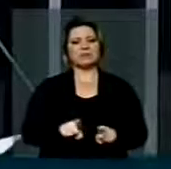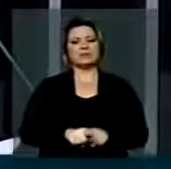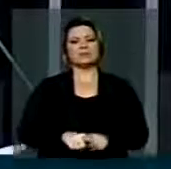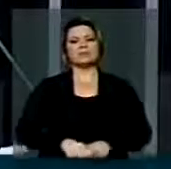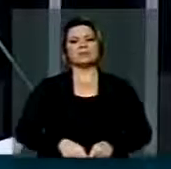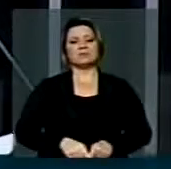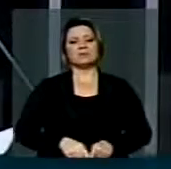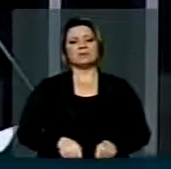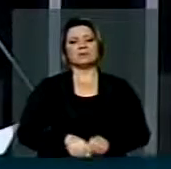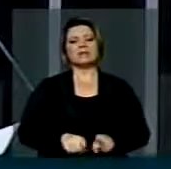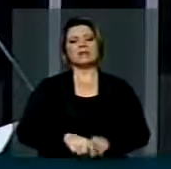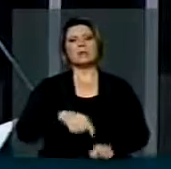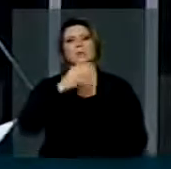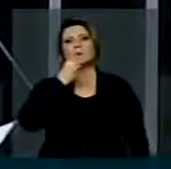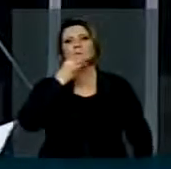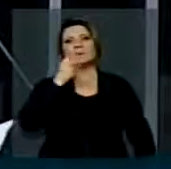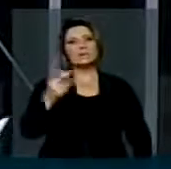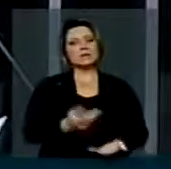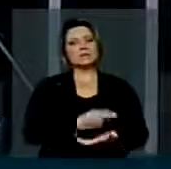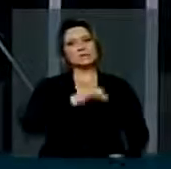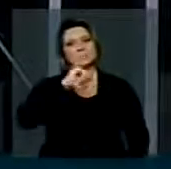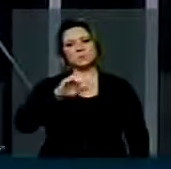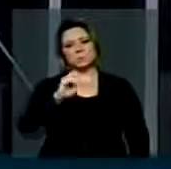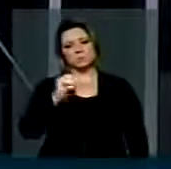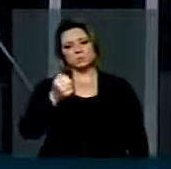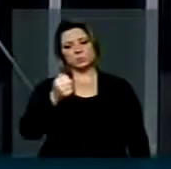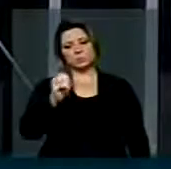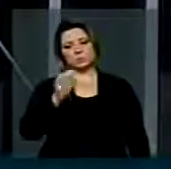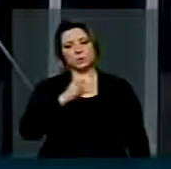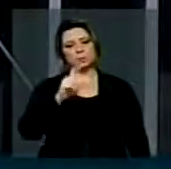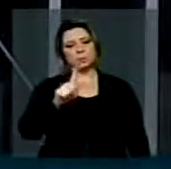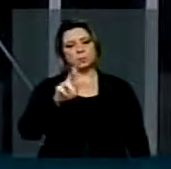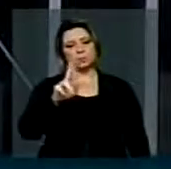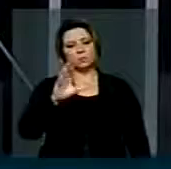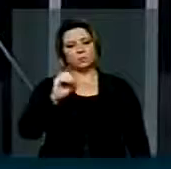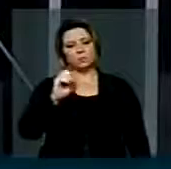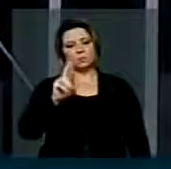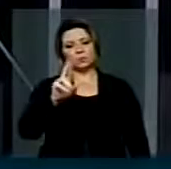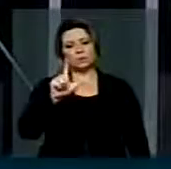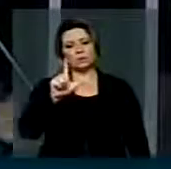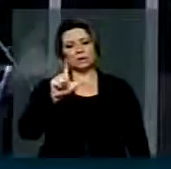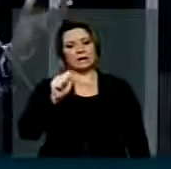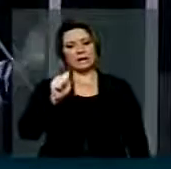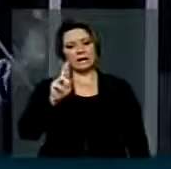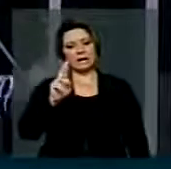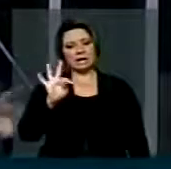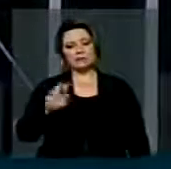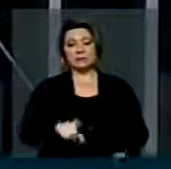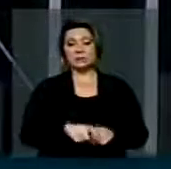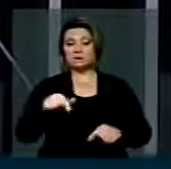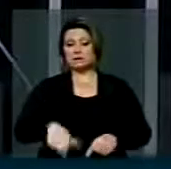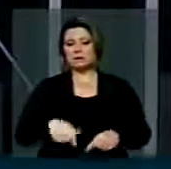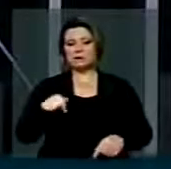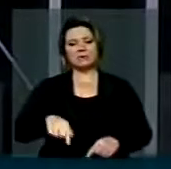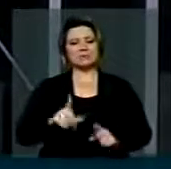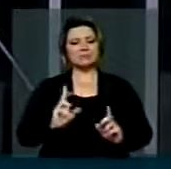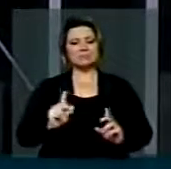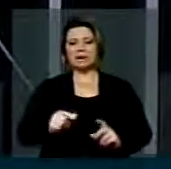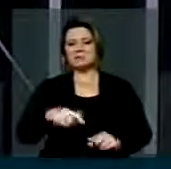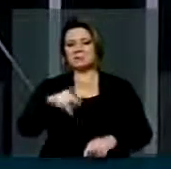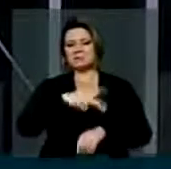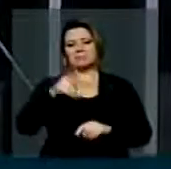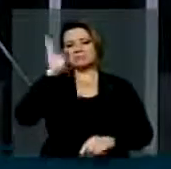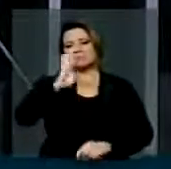brasileiro João Goulart. Por isso, quero fazer esse meu registro, dizendo que não cabe mais a esse